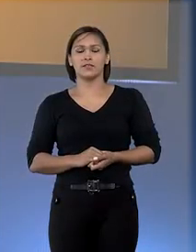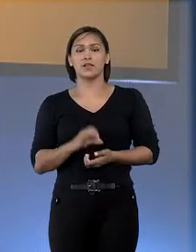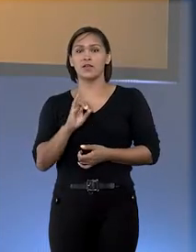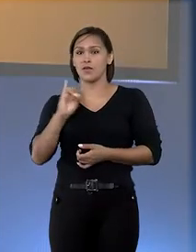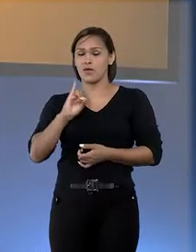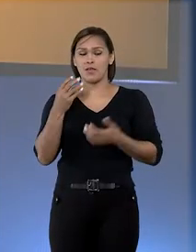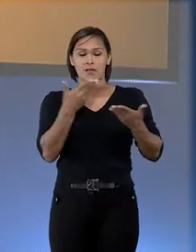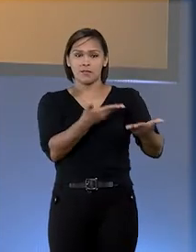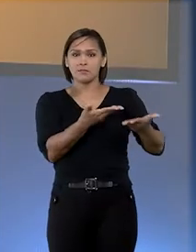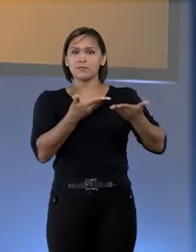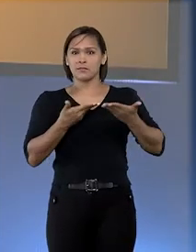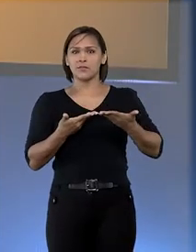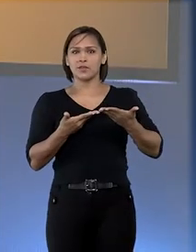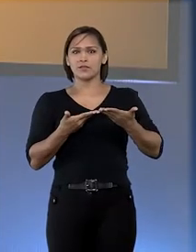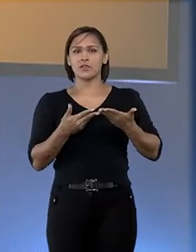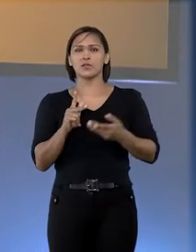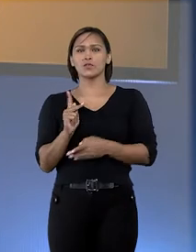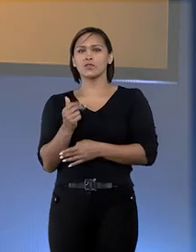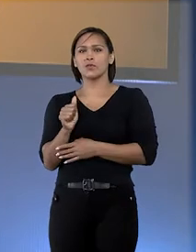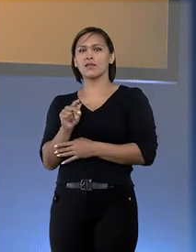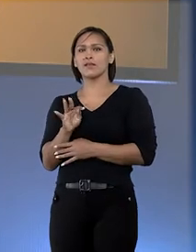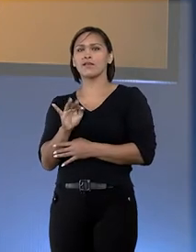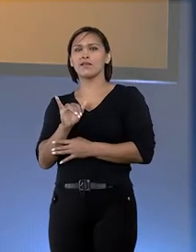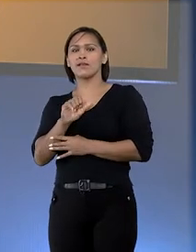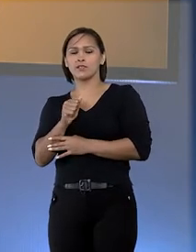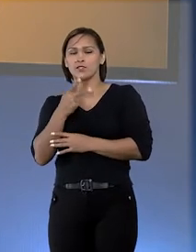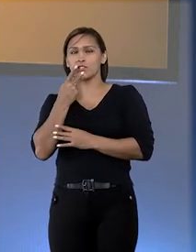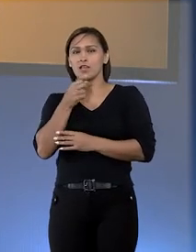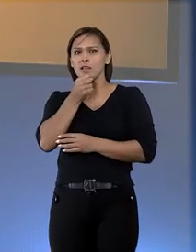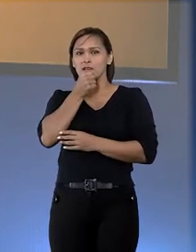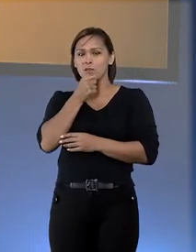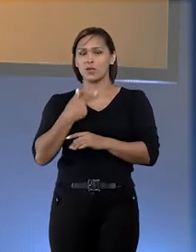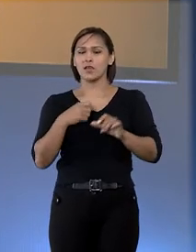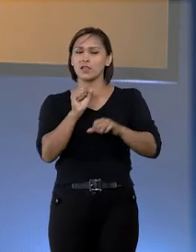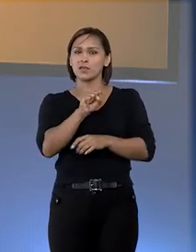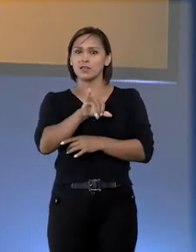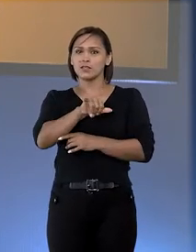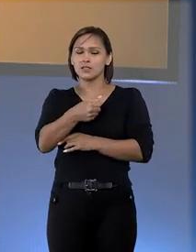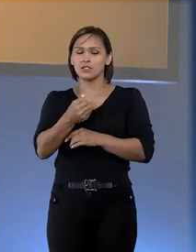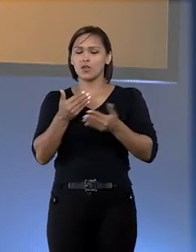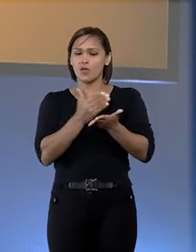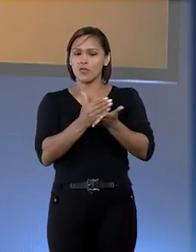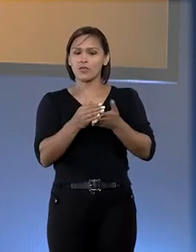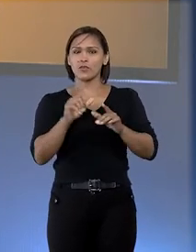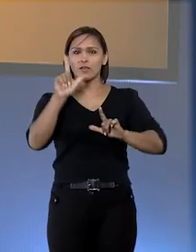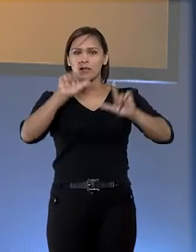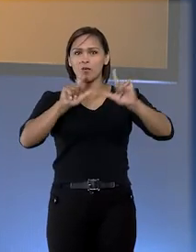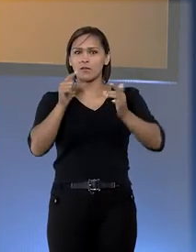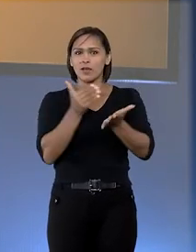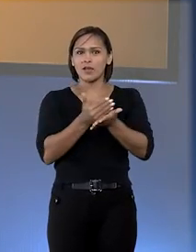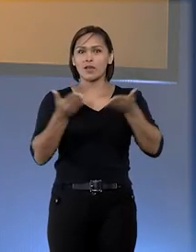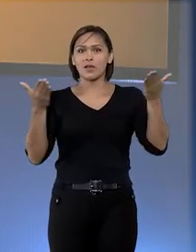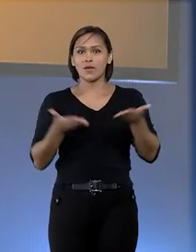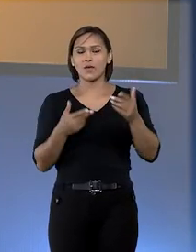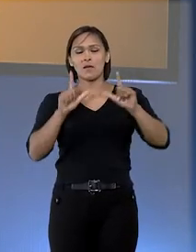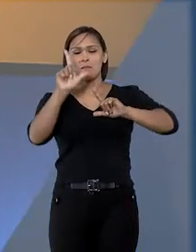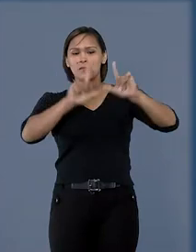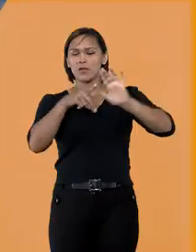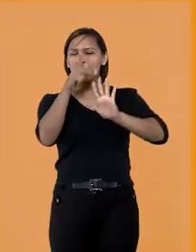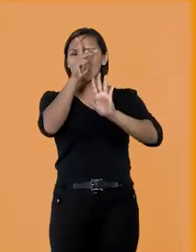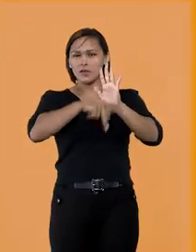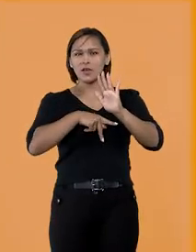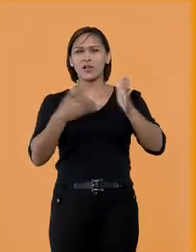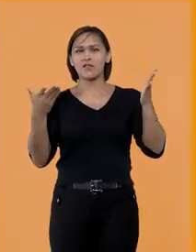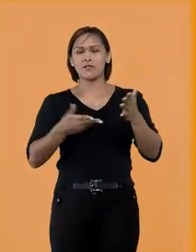Olá, seja muito bem-vindo. Eu sou Kátia Gomes e o STJ Notícias está no ar. No programa de hoje